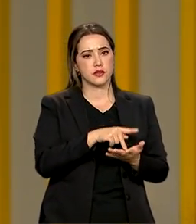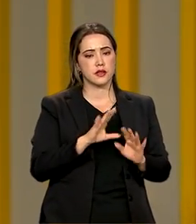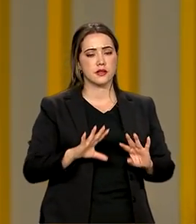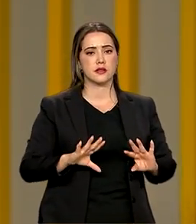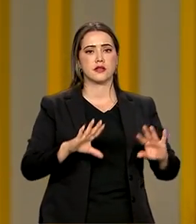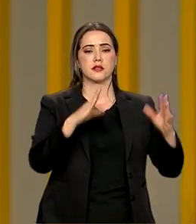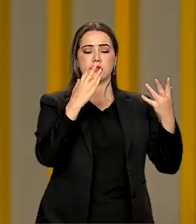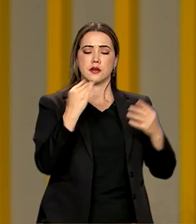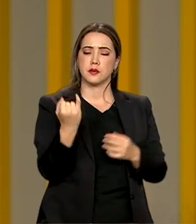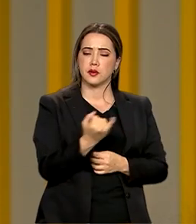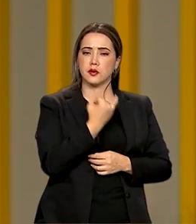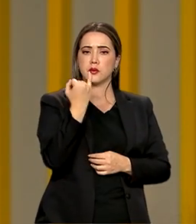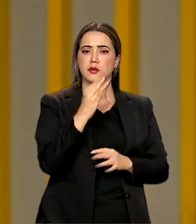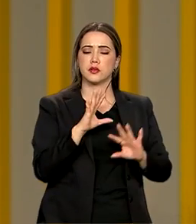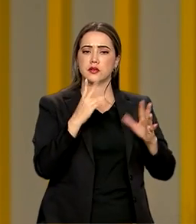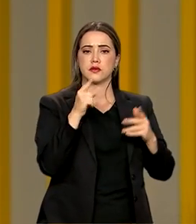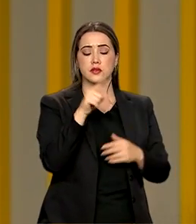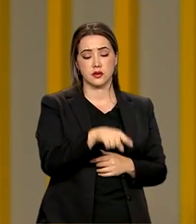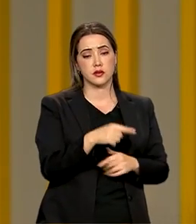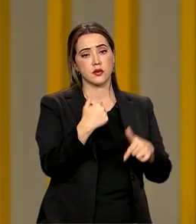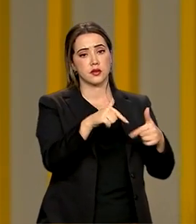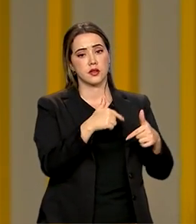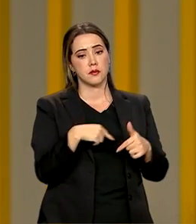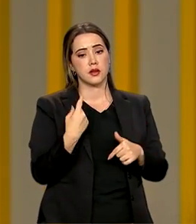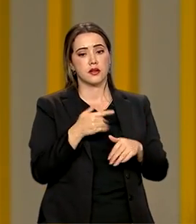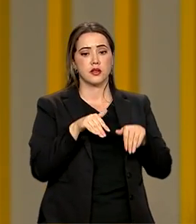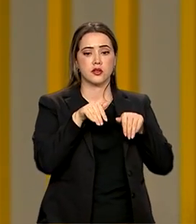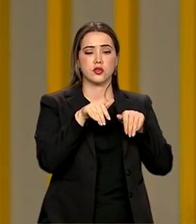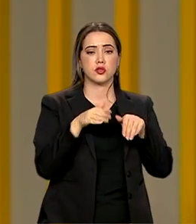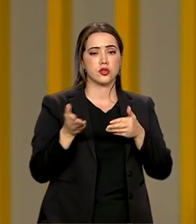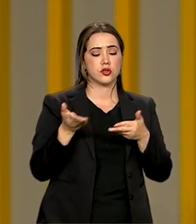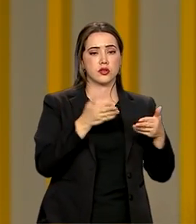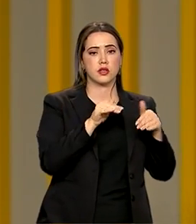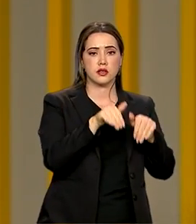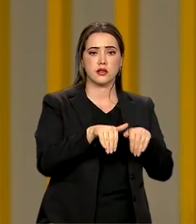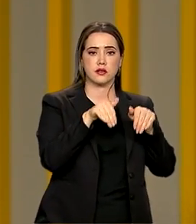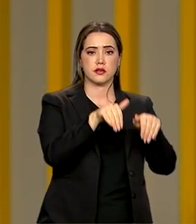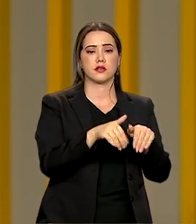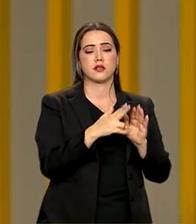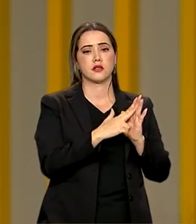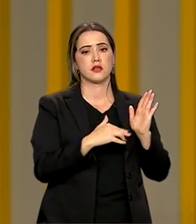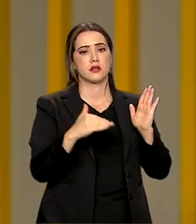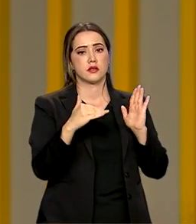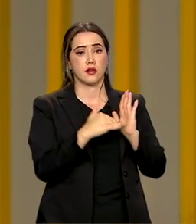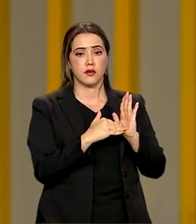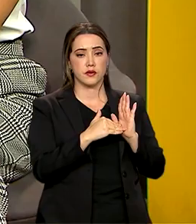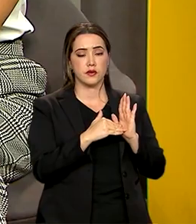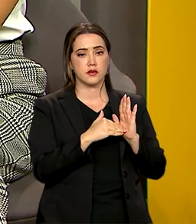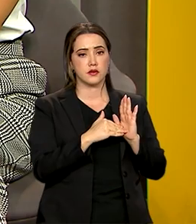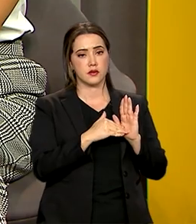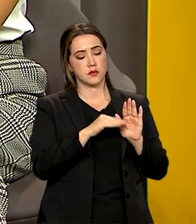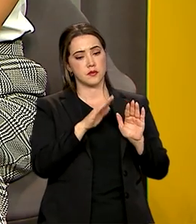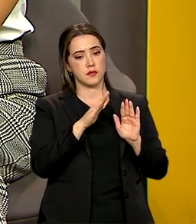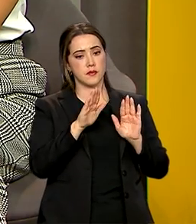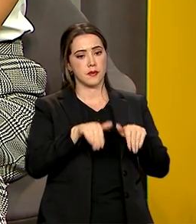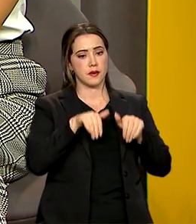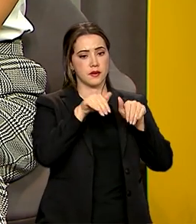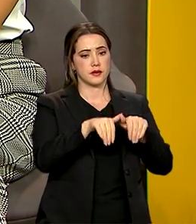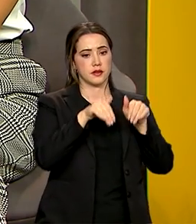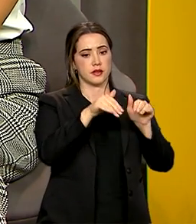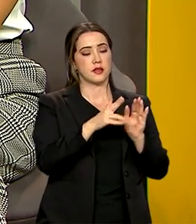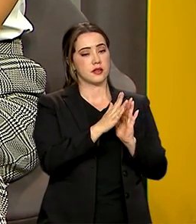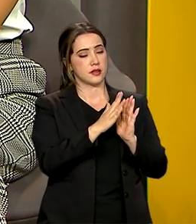E foi isso, essa lição que a gente traz mesmo da Austrália e da Nova Zelândia. A Austrália tem uma